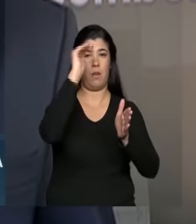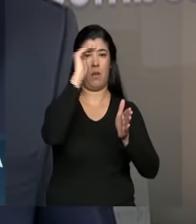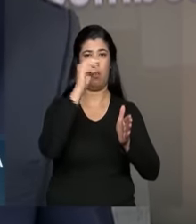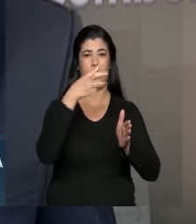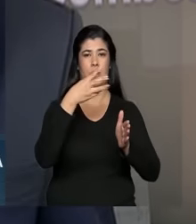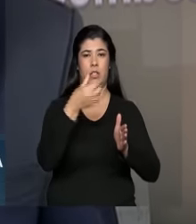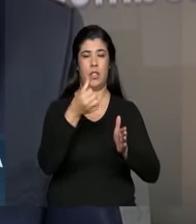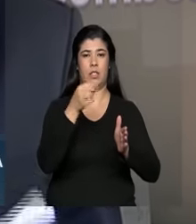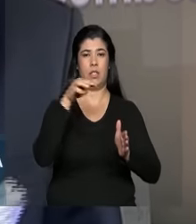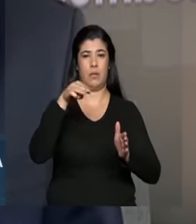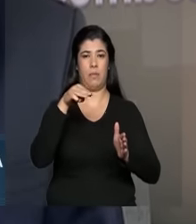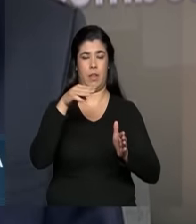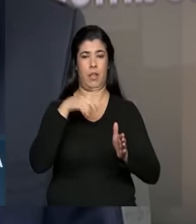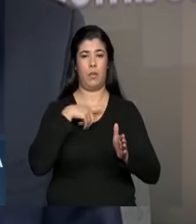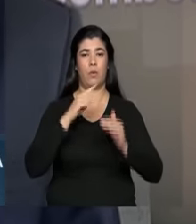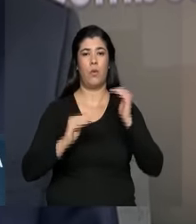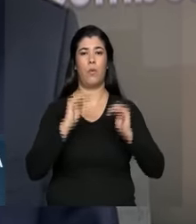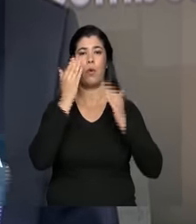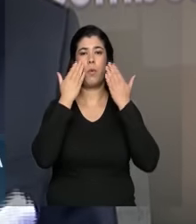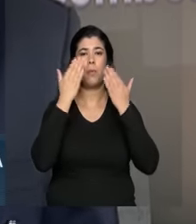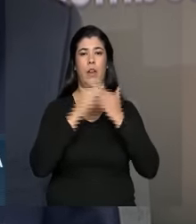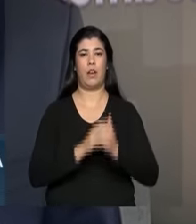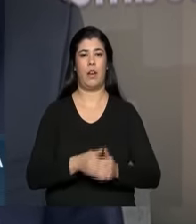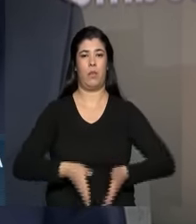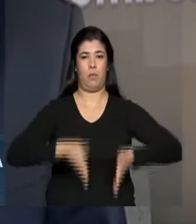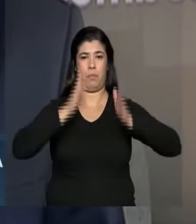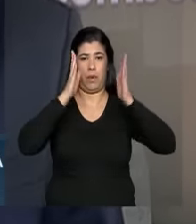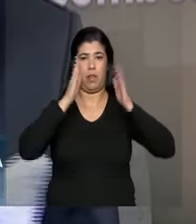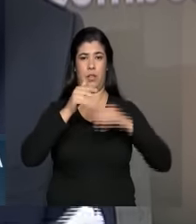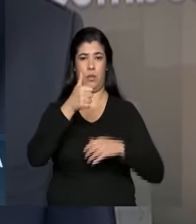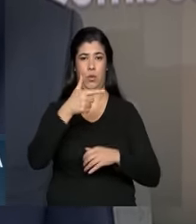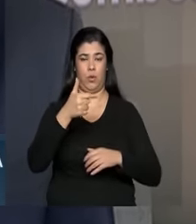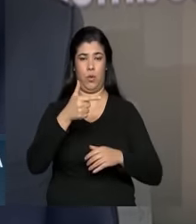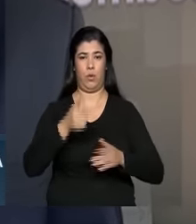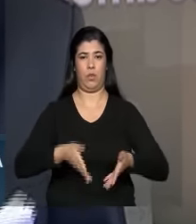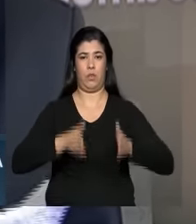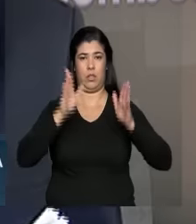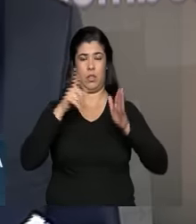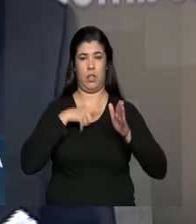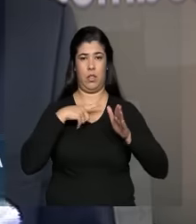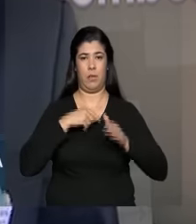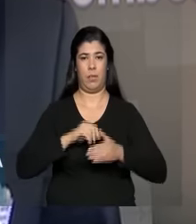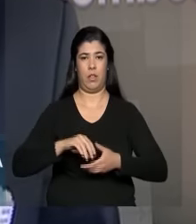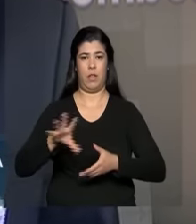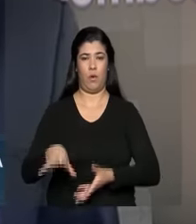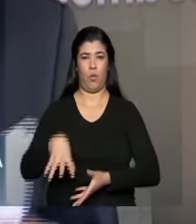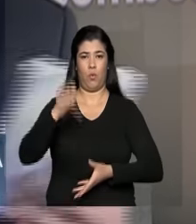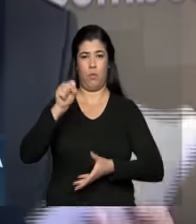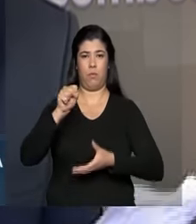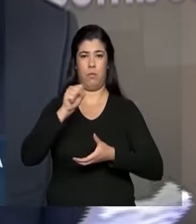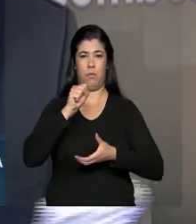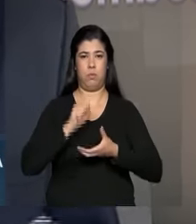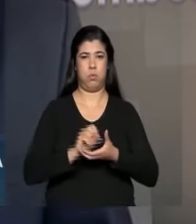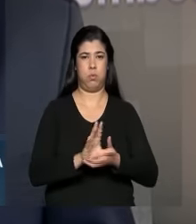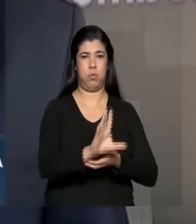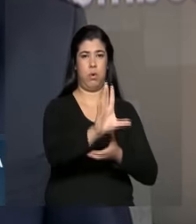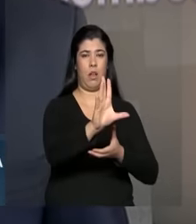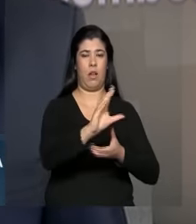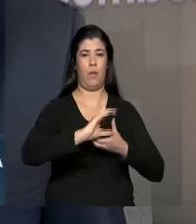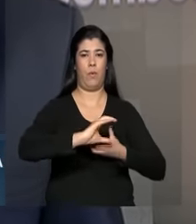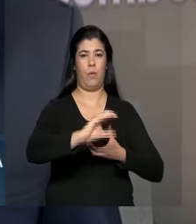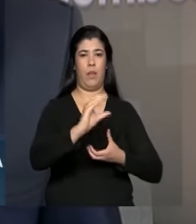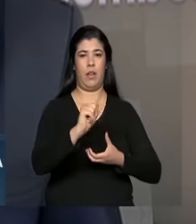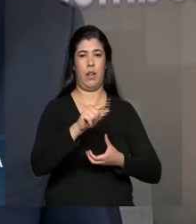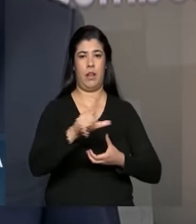36 metros, o que equivale a um prédio de 12 andares. E bombeada para um canal que fica ao norte da